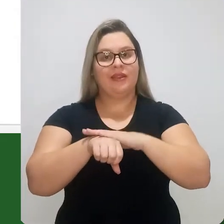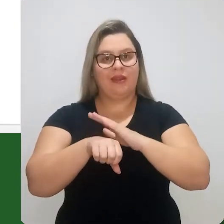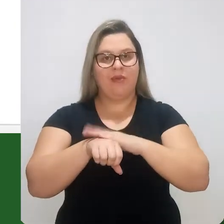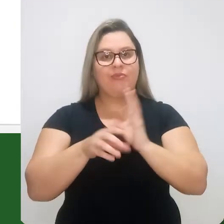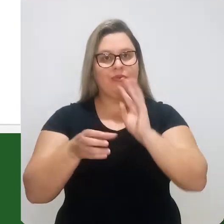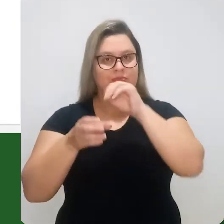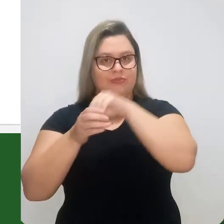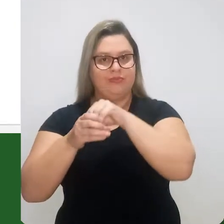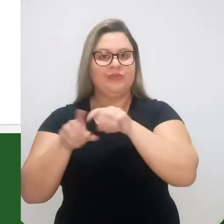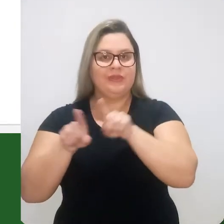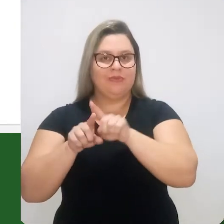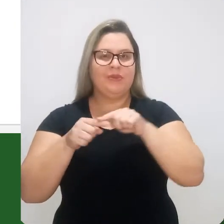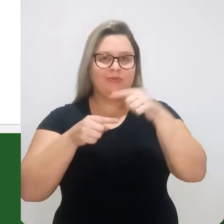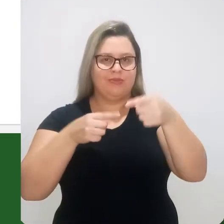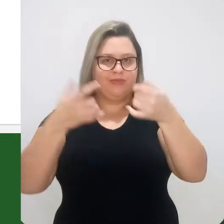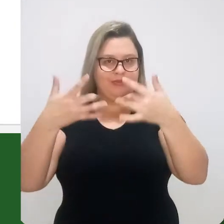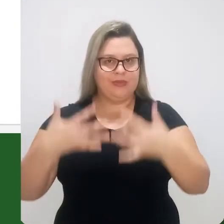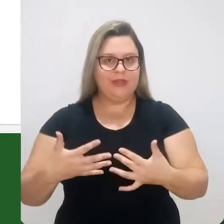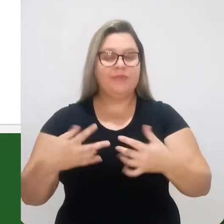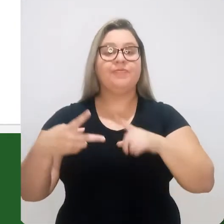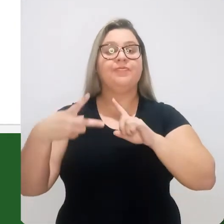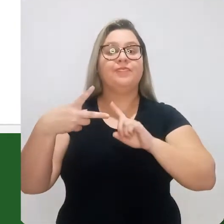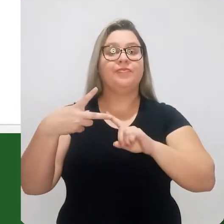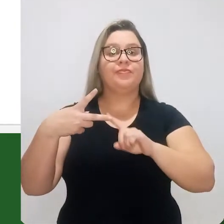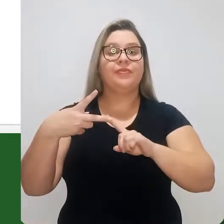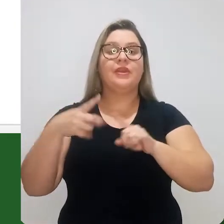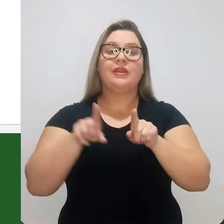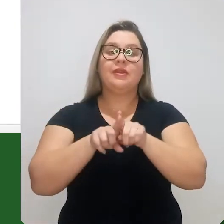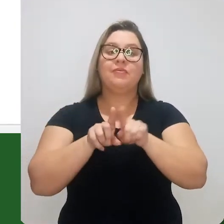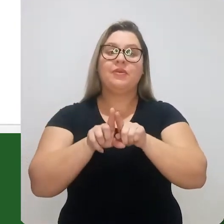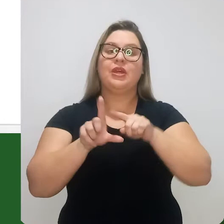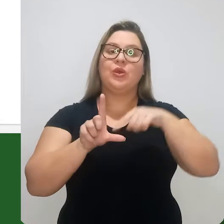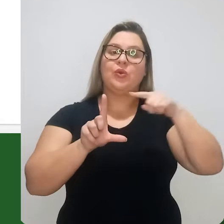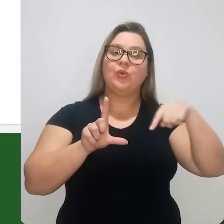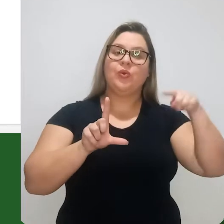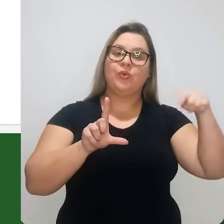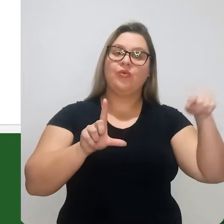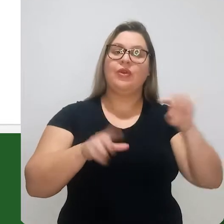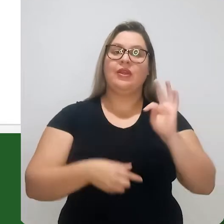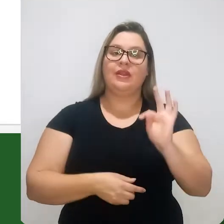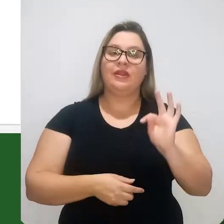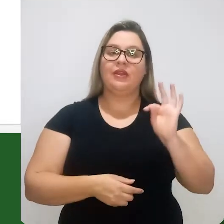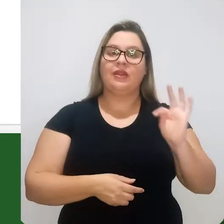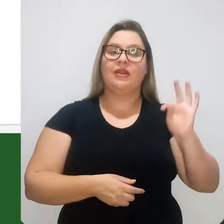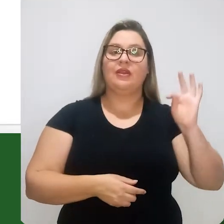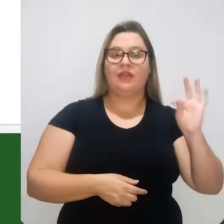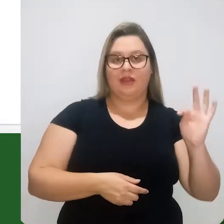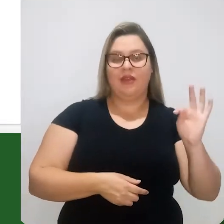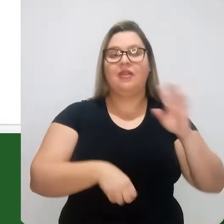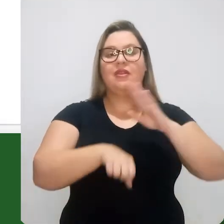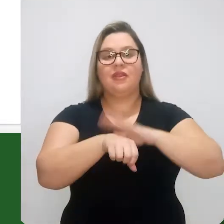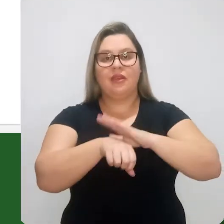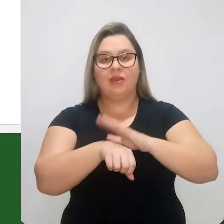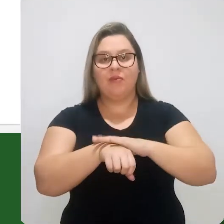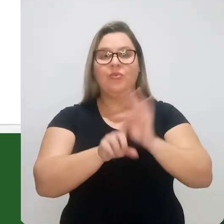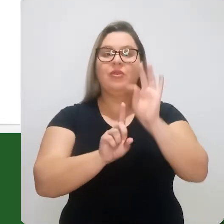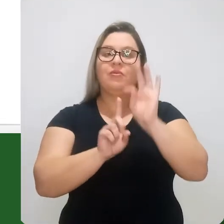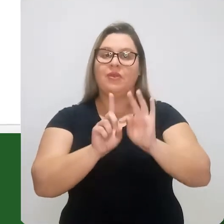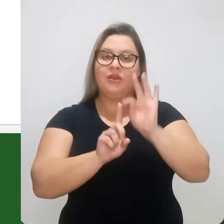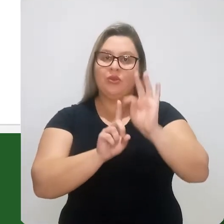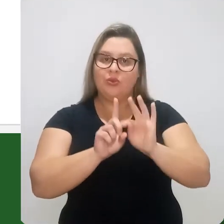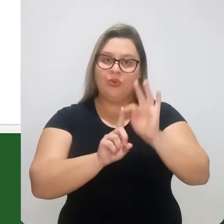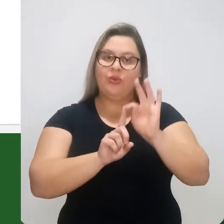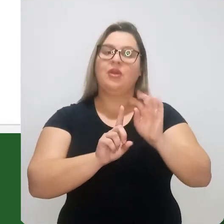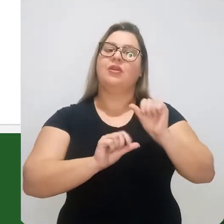será considerado, como nós vamos ver um pouquinho mais lá na frente, e também ele é chamado de curvas, tempo, temperatura, transformação, ou curvas